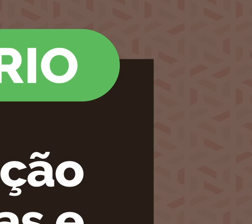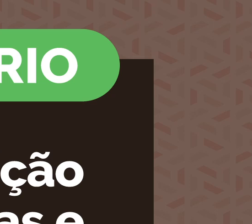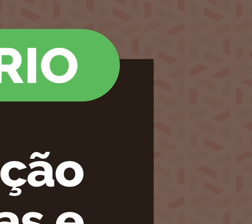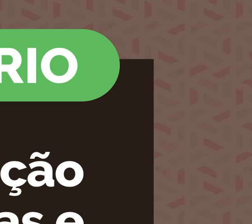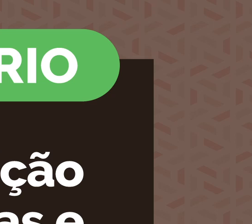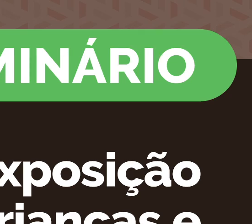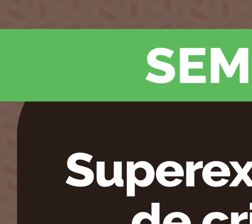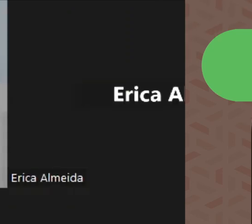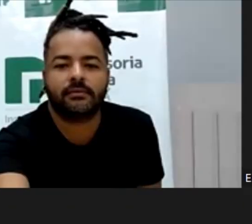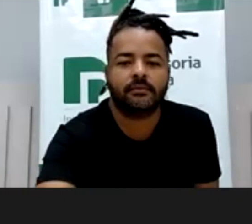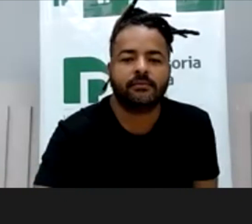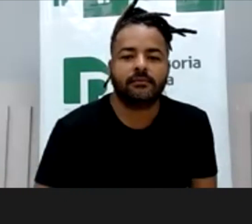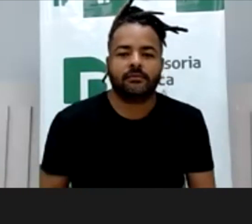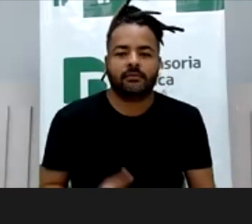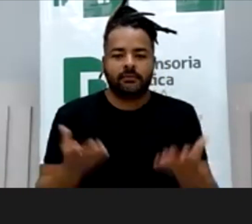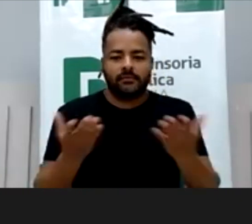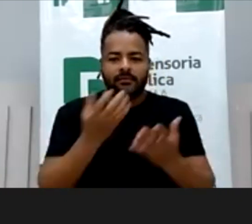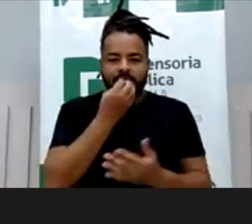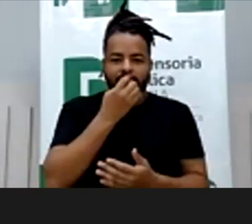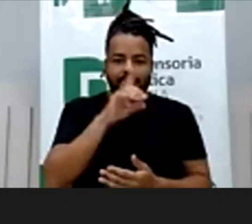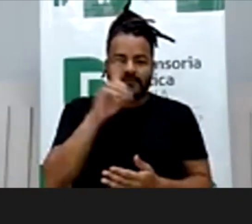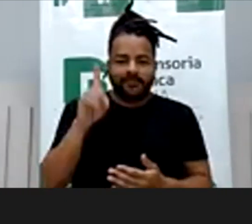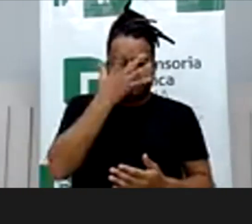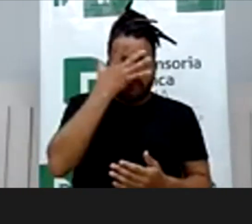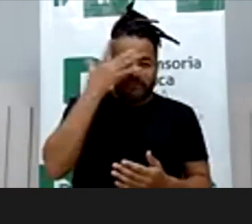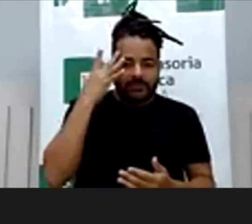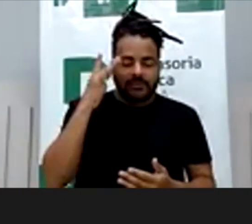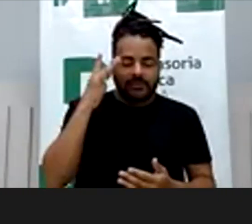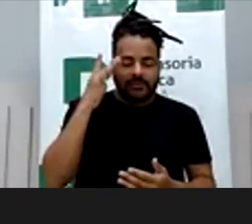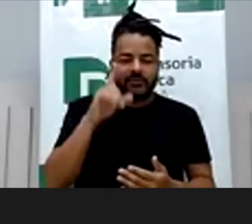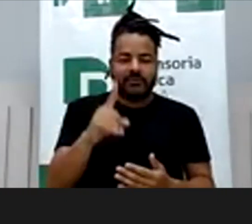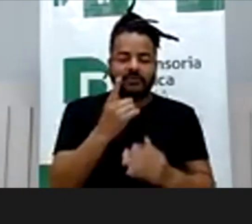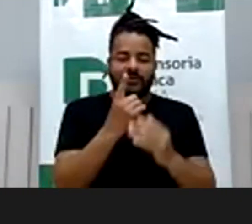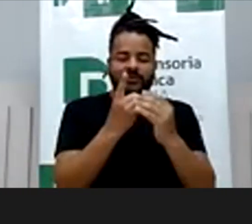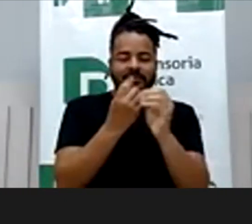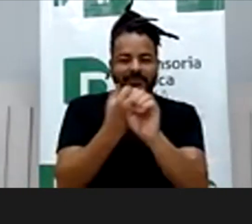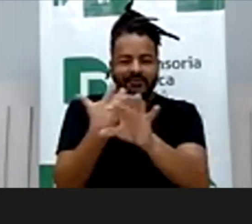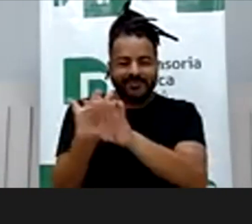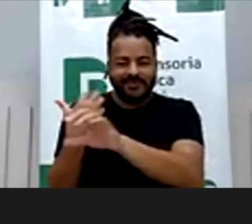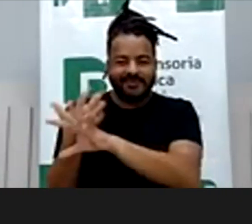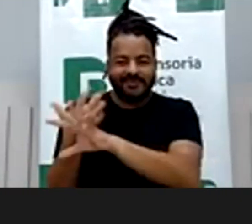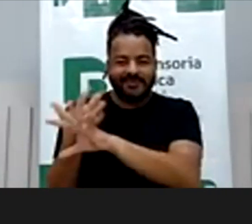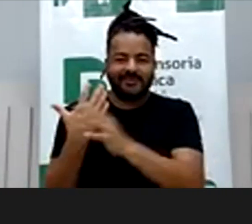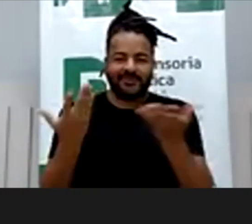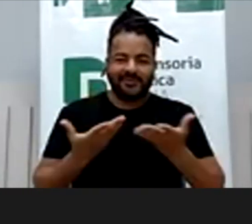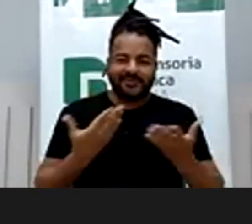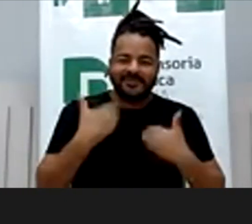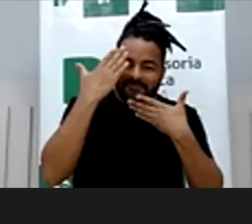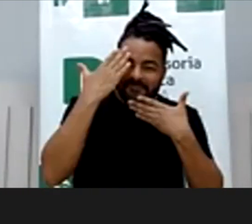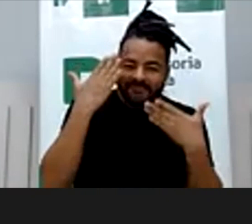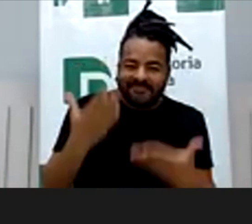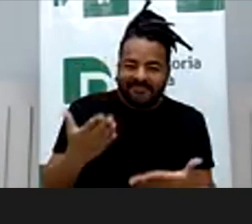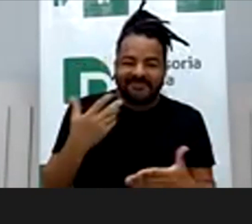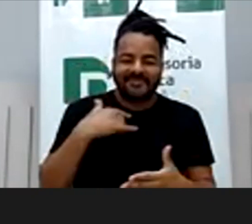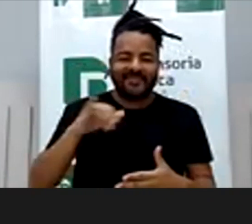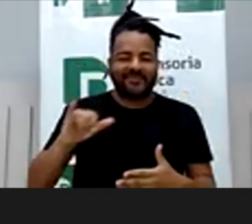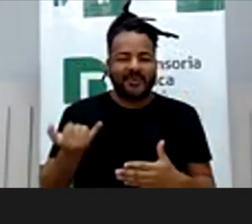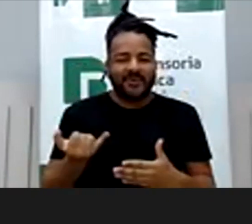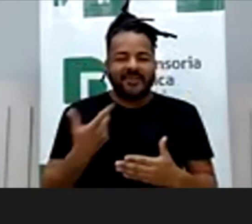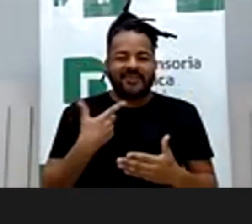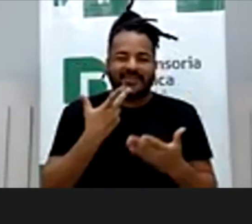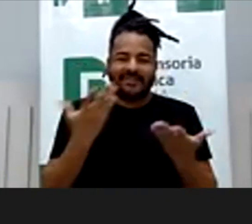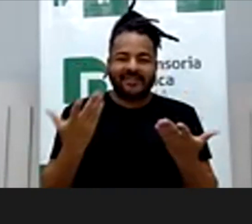Bom dia às pessoas que estão aí virtualmente. Eu agradeço essa oportunidade de gente estar